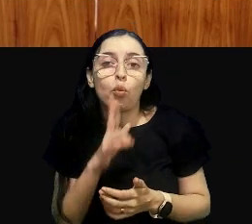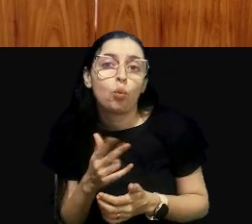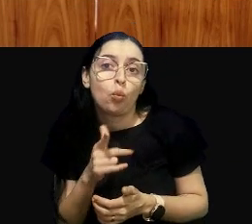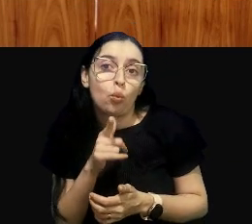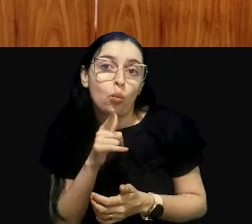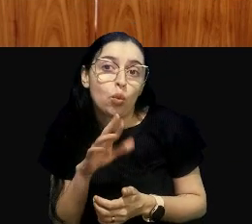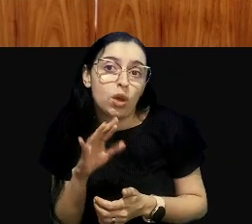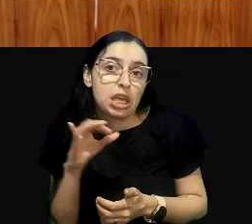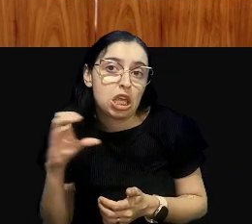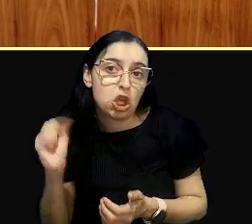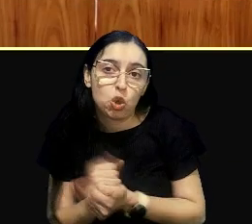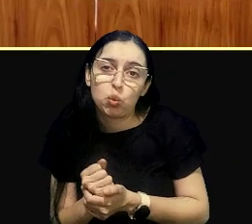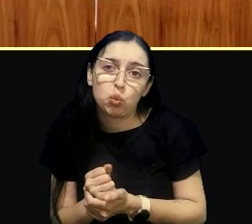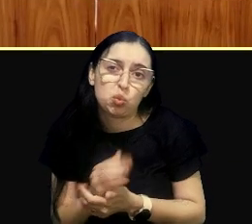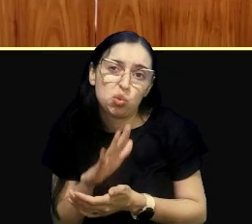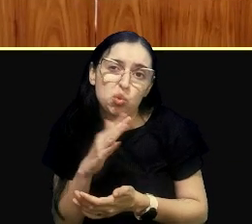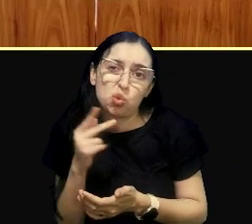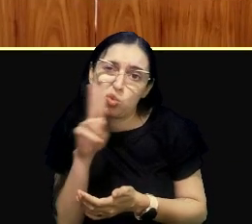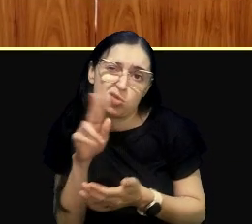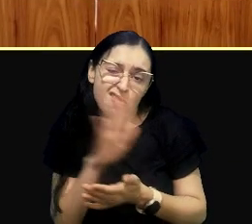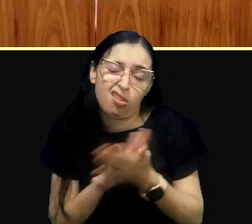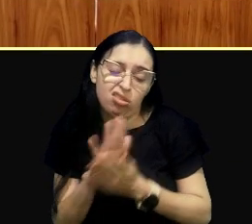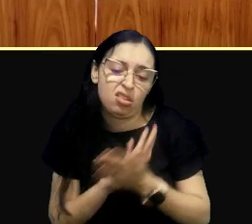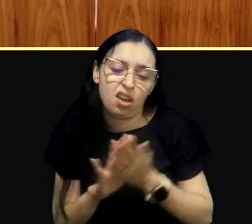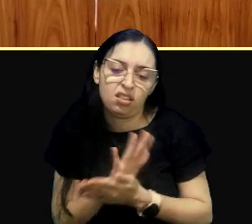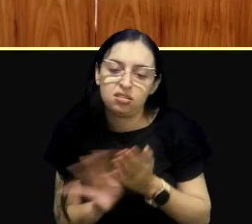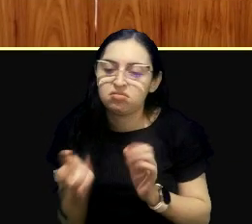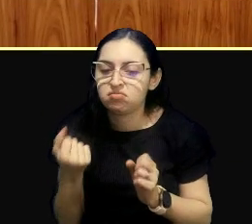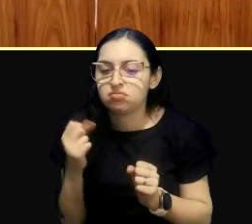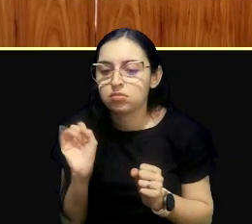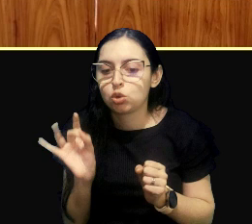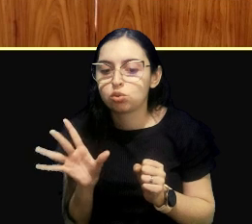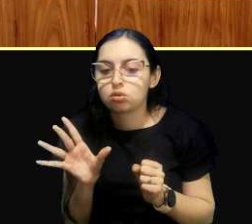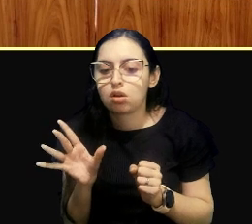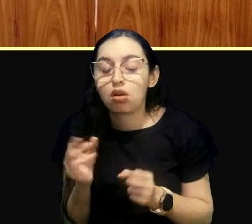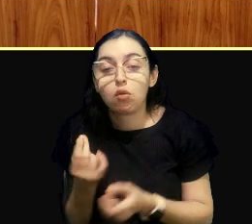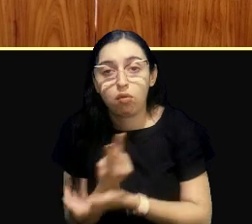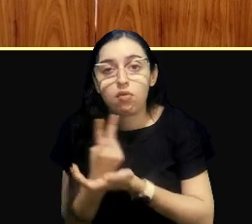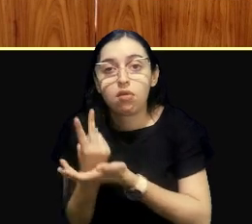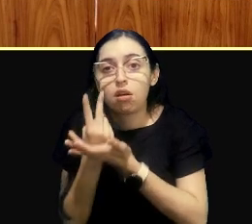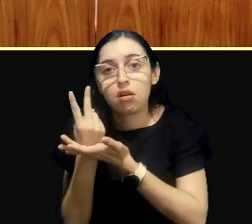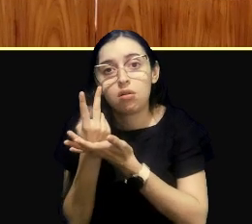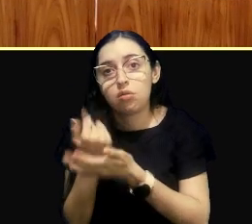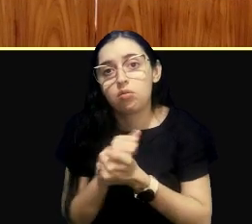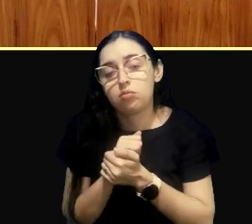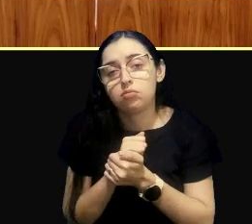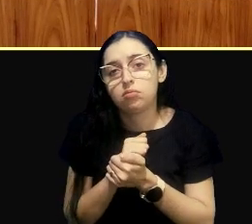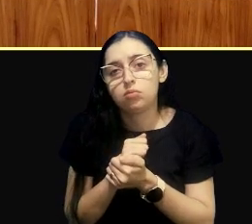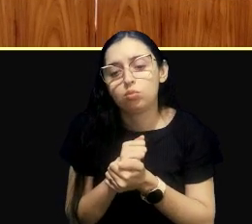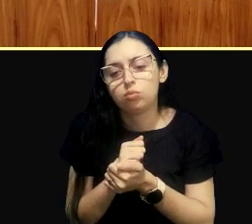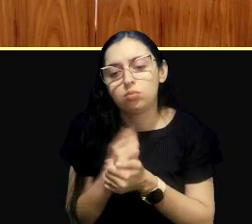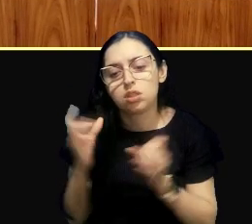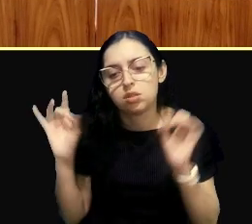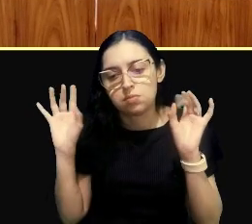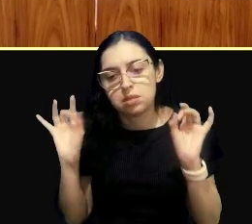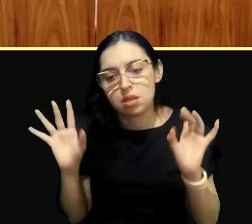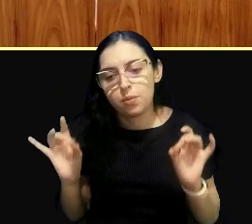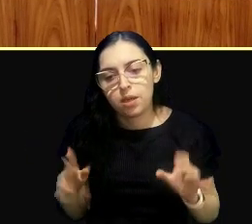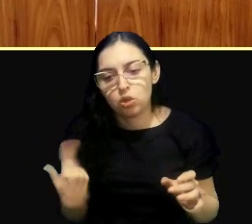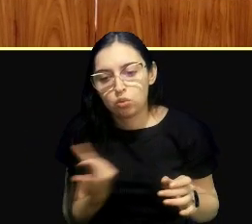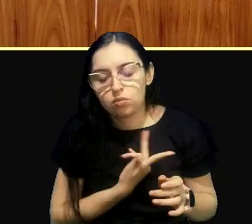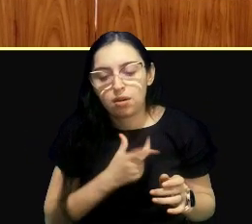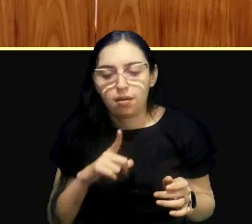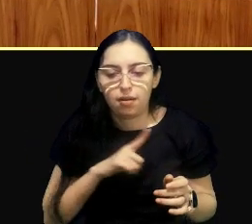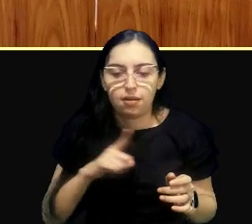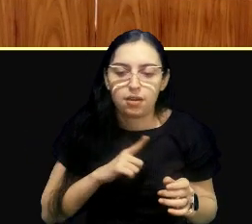essa é a questão. É, e só se coloca o valor, né, e principalmente quando a gente tem esses casos de